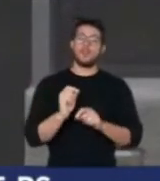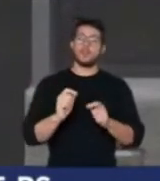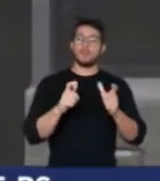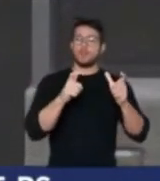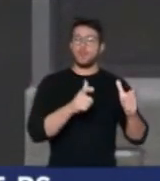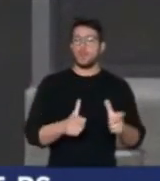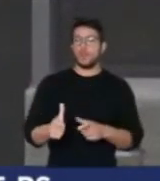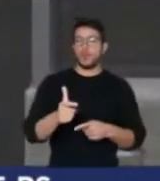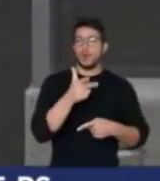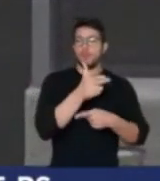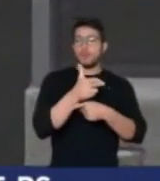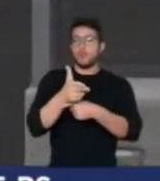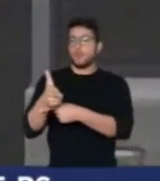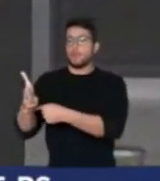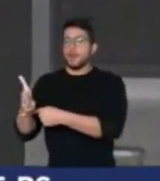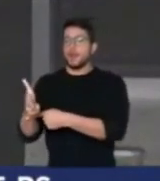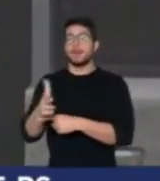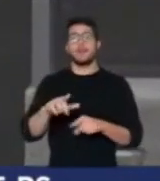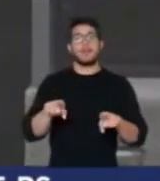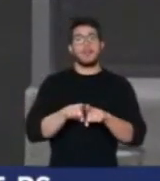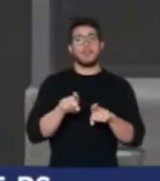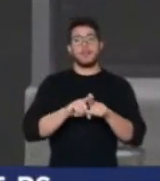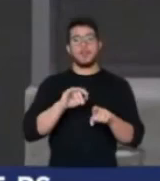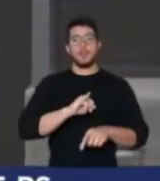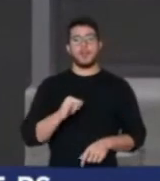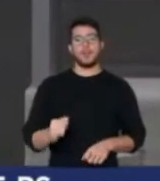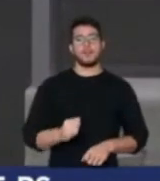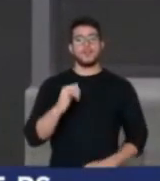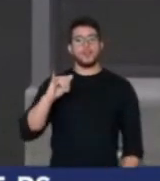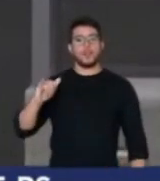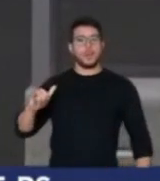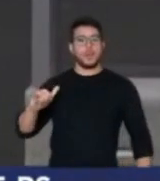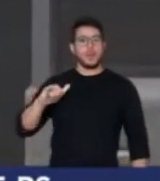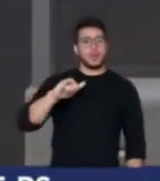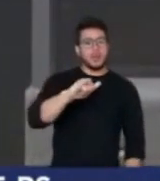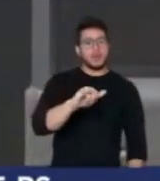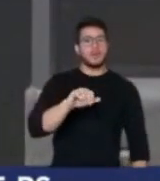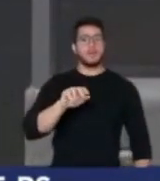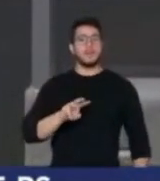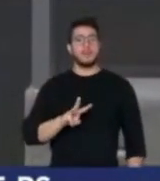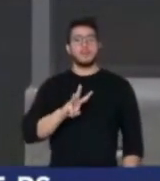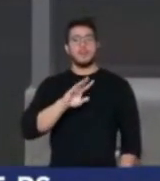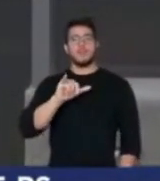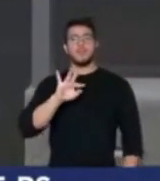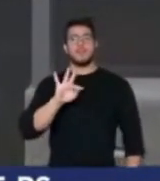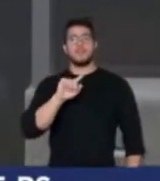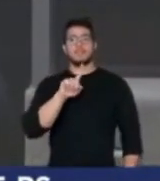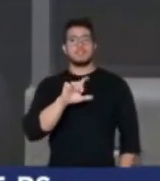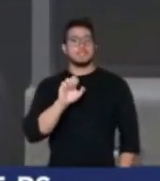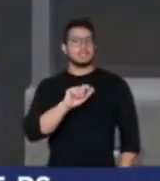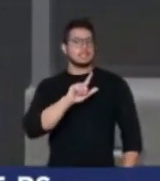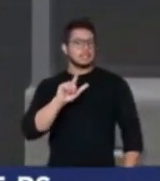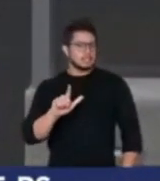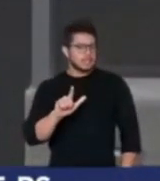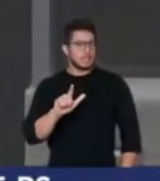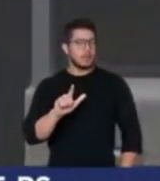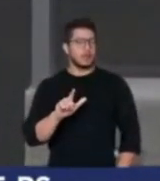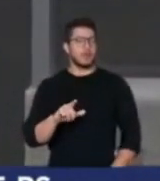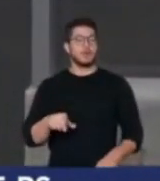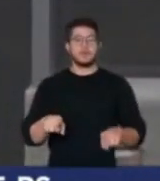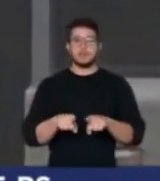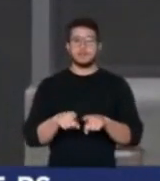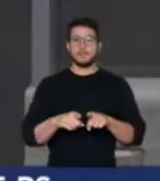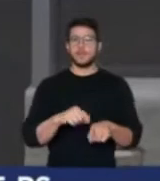veio no avião do Witzel para a posse do Bolsonaro e depois botou a irmã para trabalhar no gabinete do Witzel, será mesmo que o